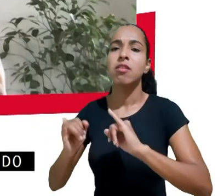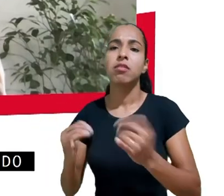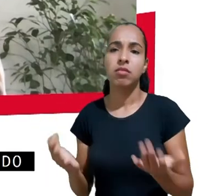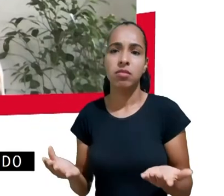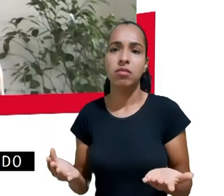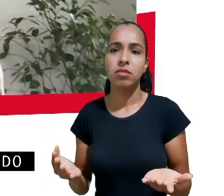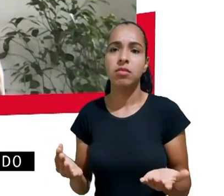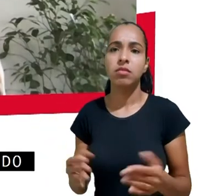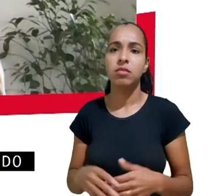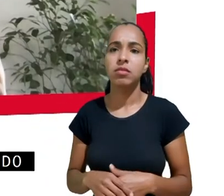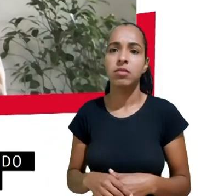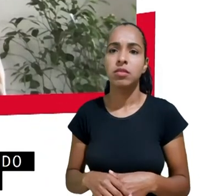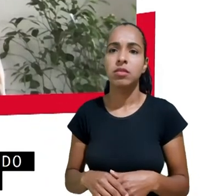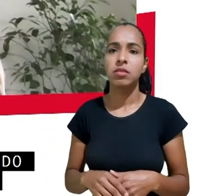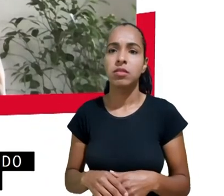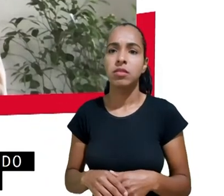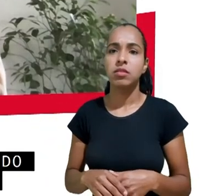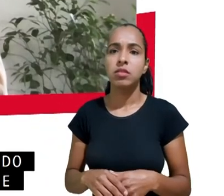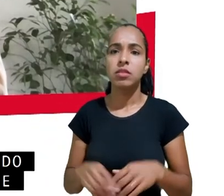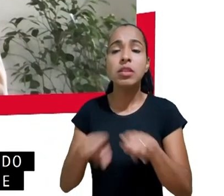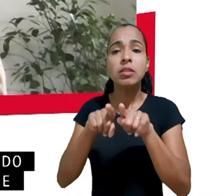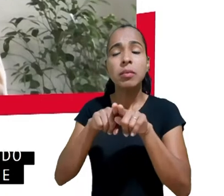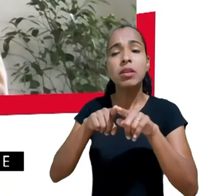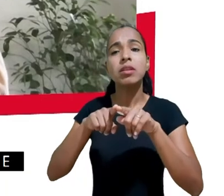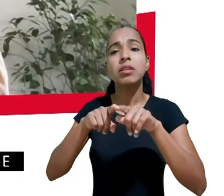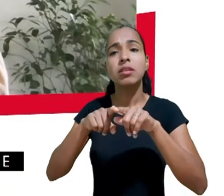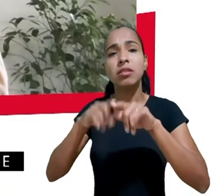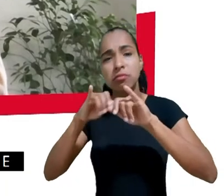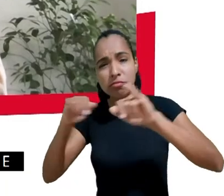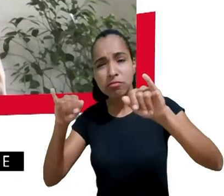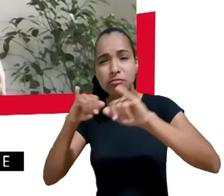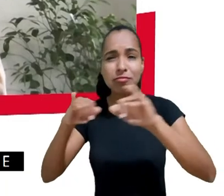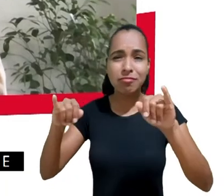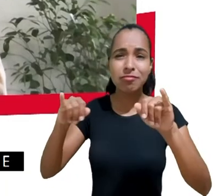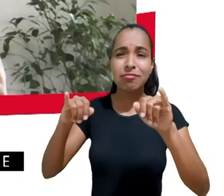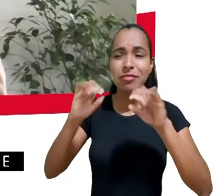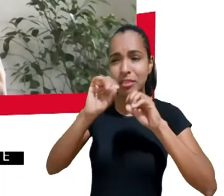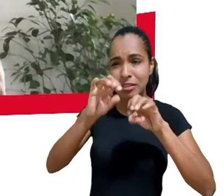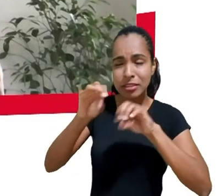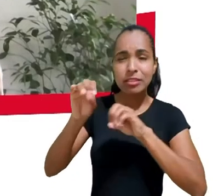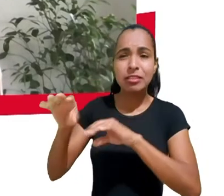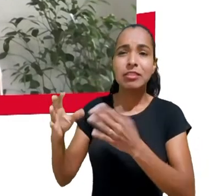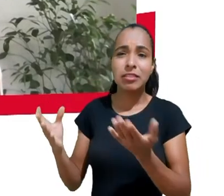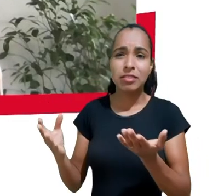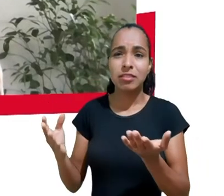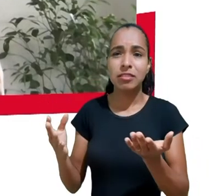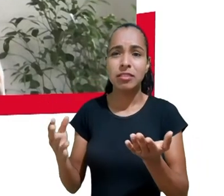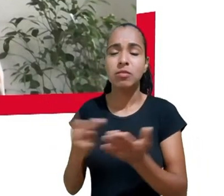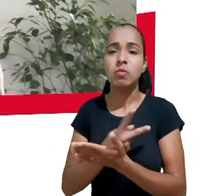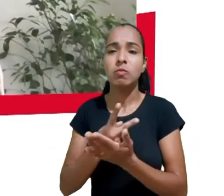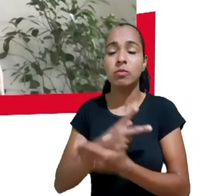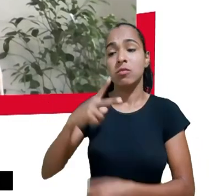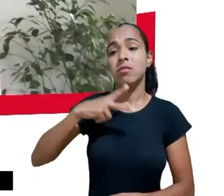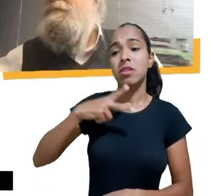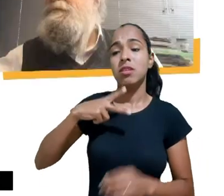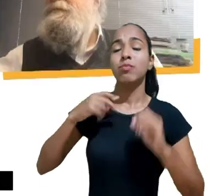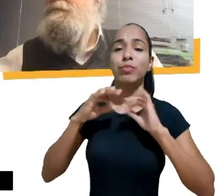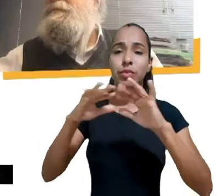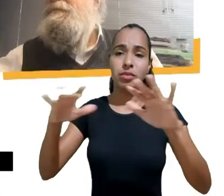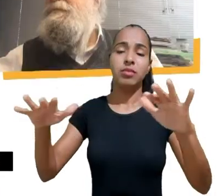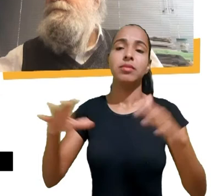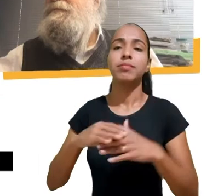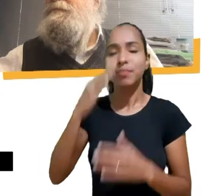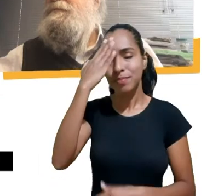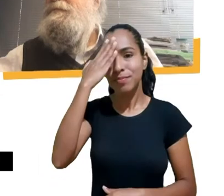publicidade comportamental derivada de uma massiva coleta e tratamento de dados pessoais eu agradeço muitíssimo por todas as